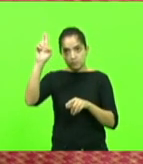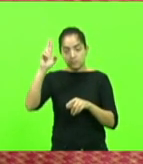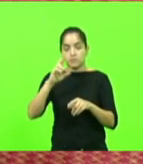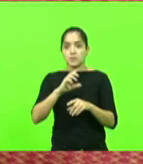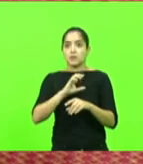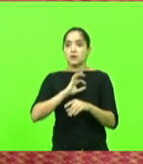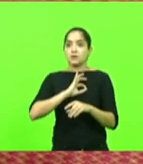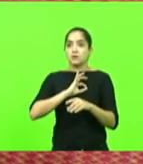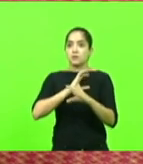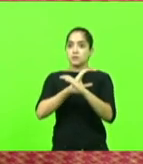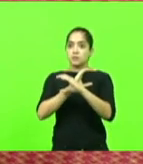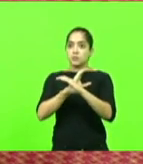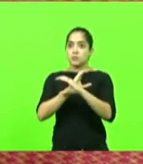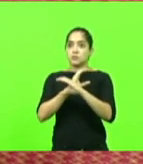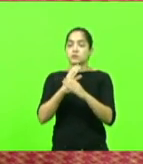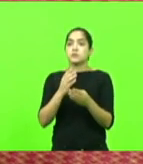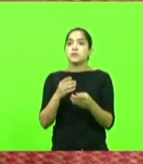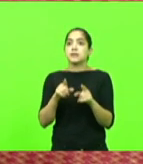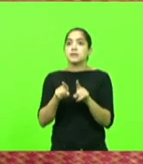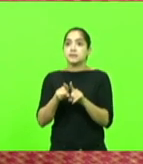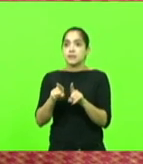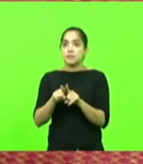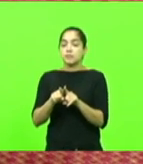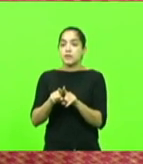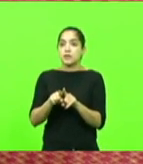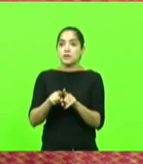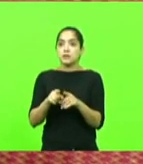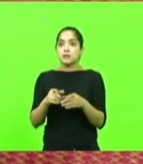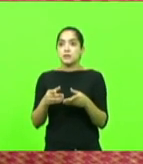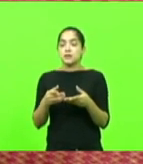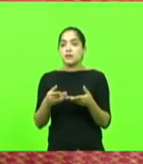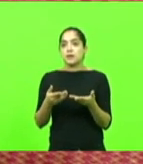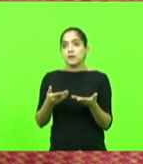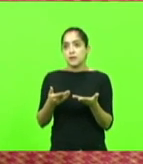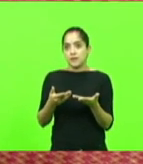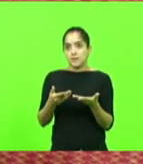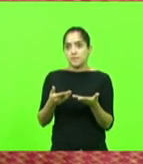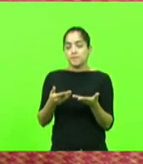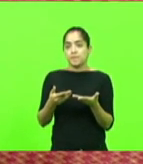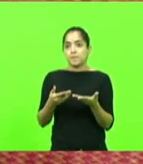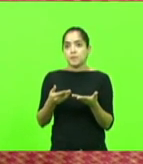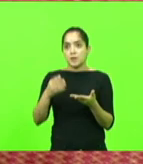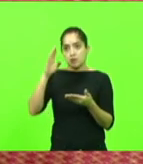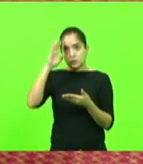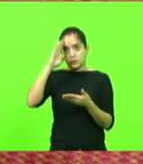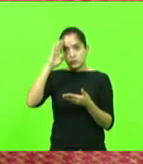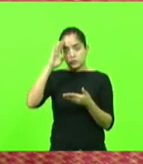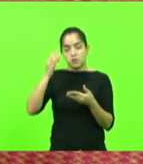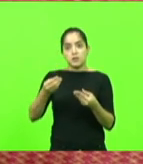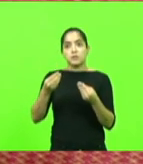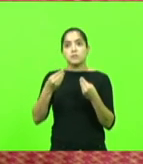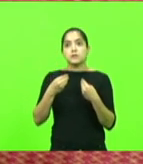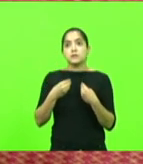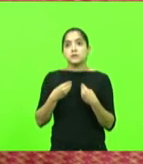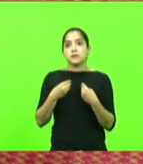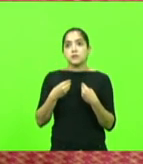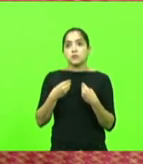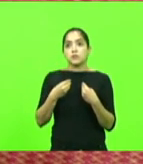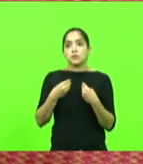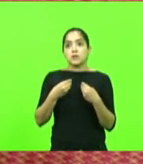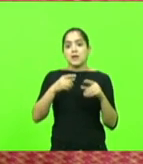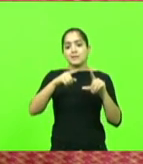E, inclusive, recebi aqui do Coronel Joné dados